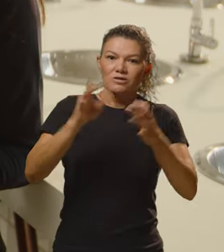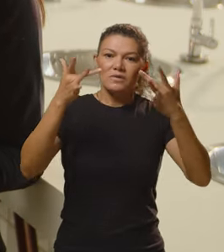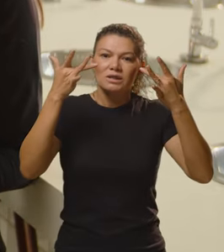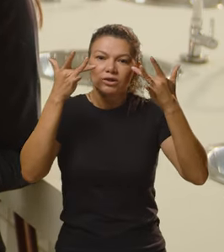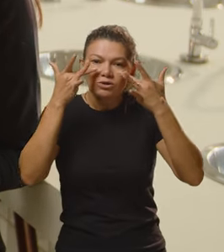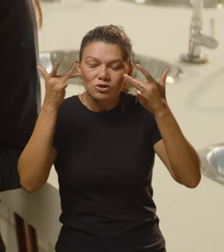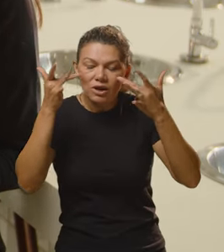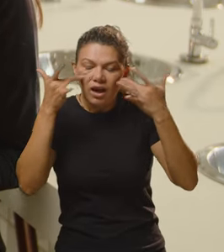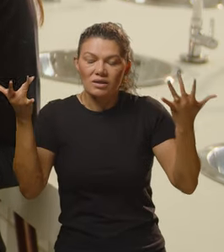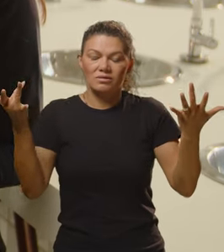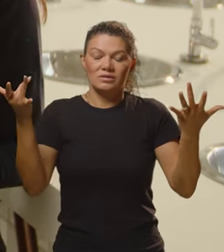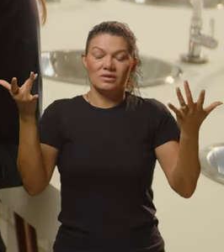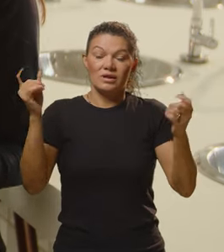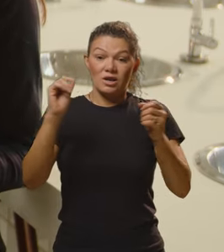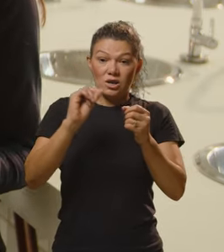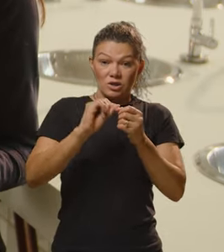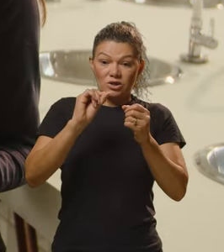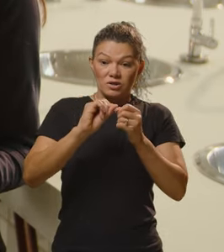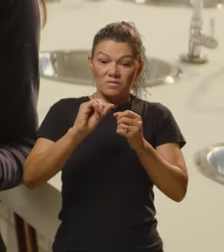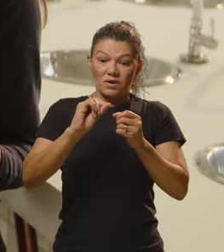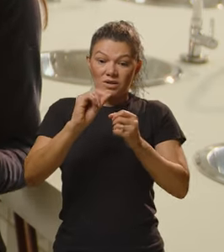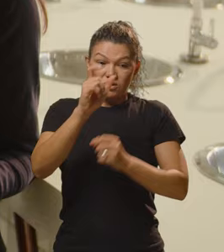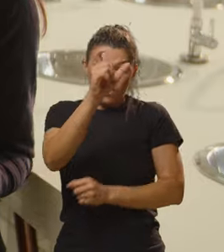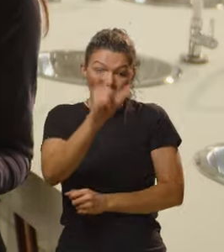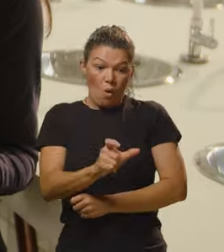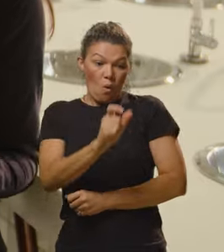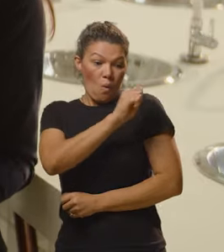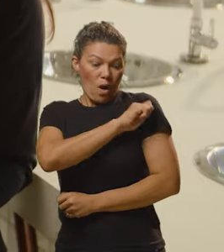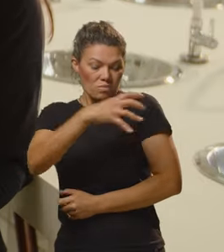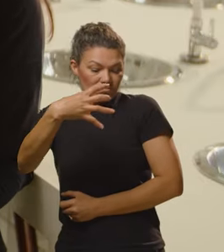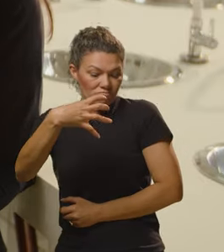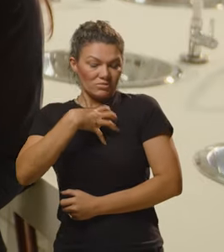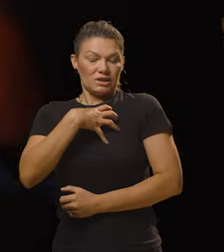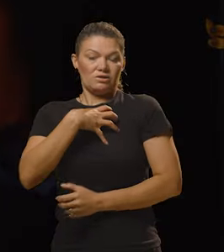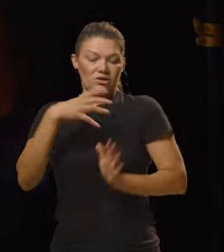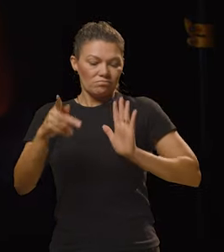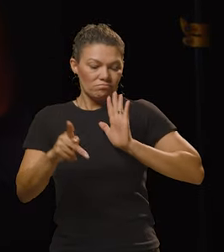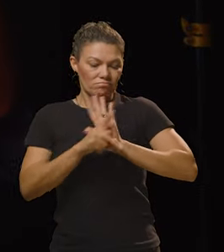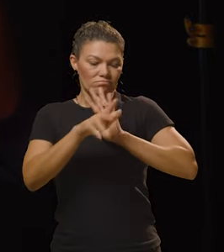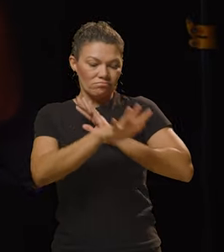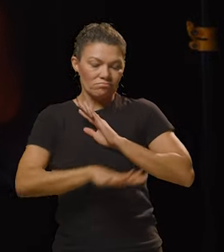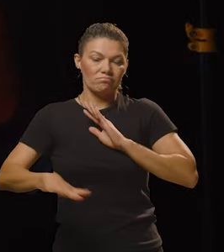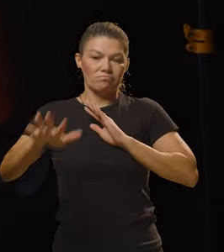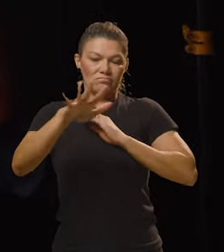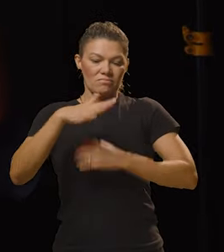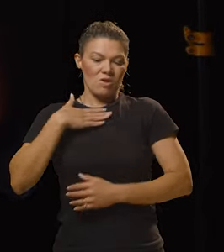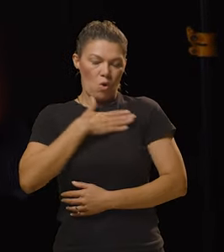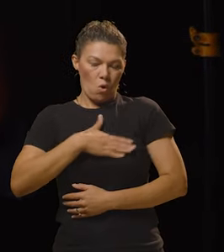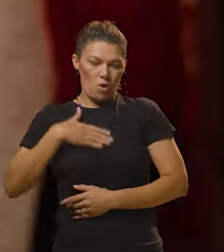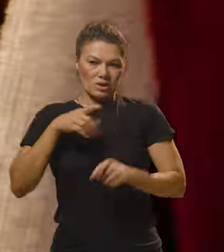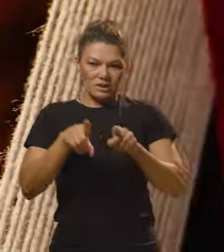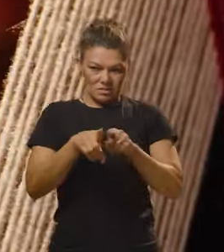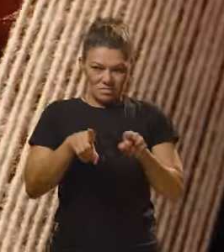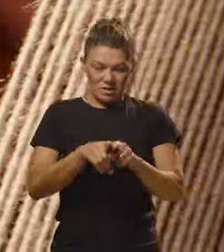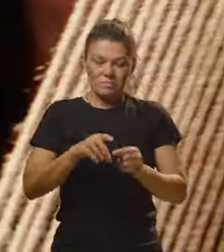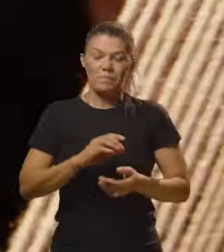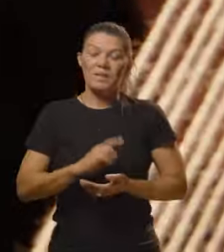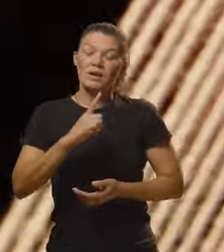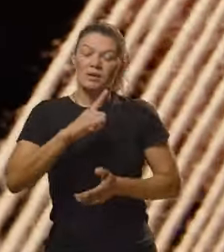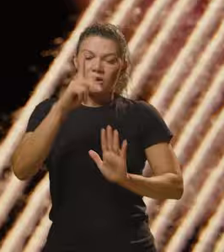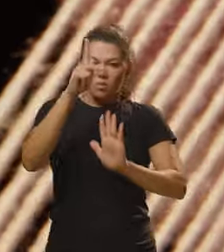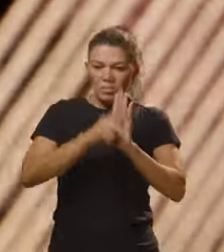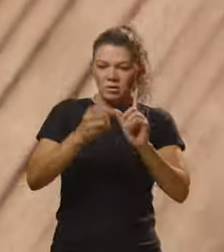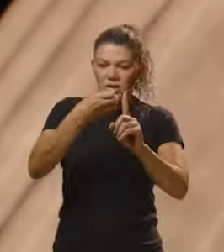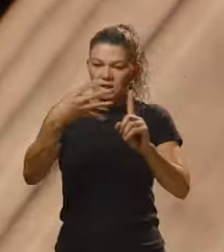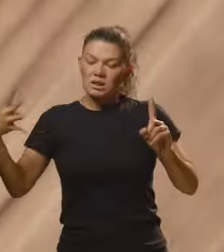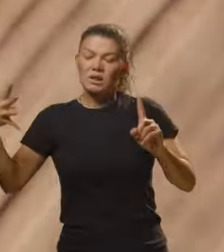gente faz teatro, a gente faz o aluno se pertencer aonde ele se encontra, aonde ele gosta. Eu desenvolvo